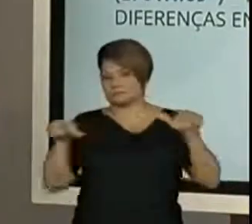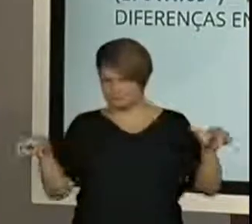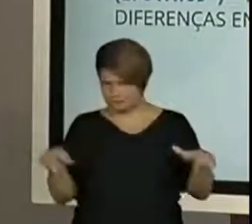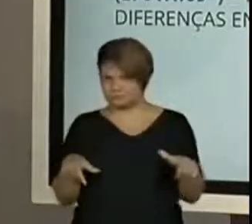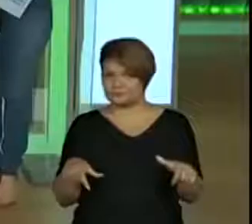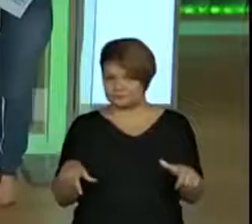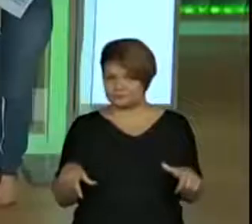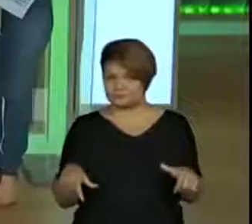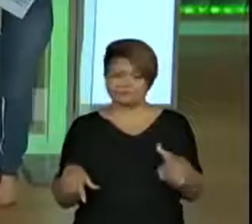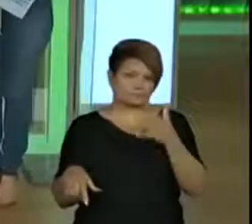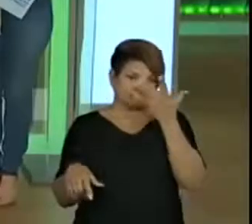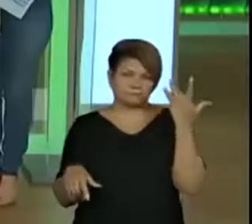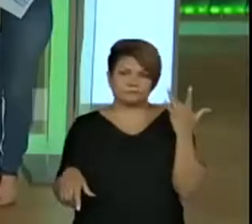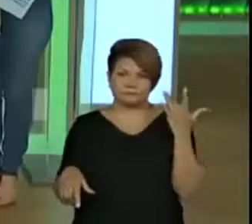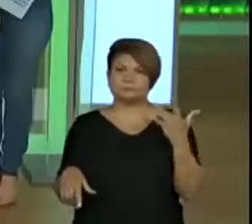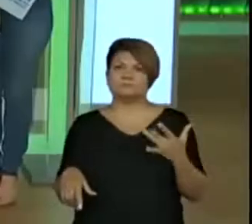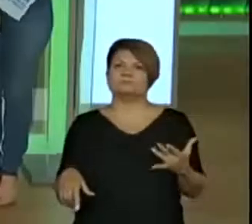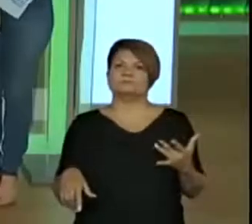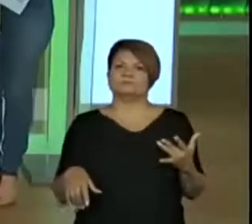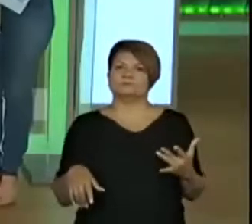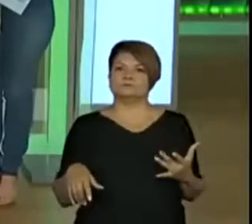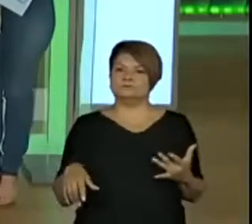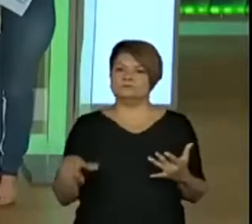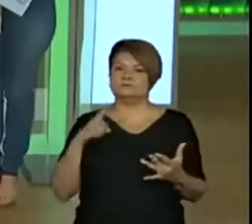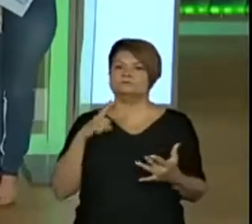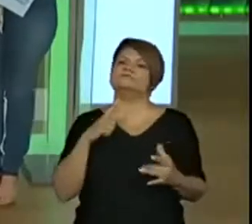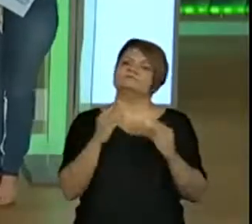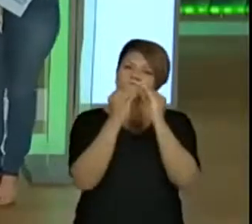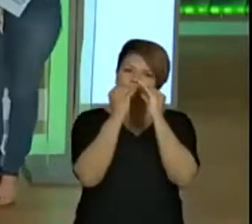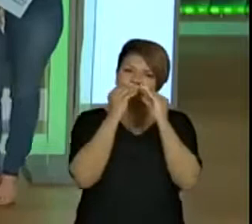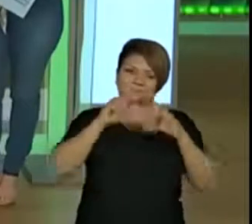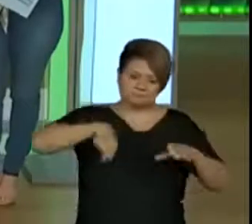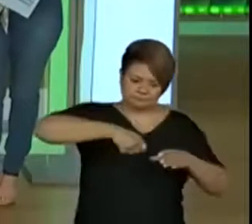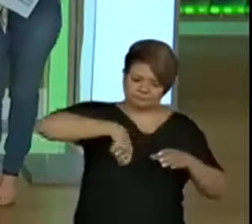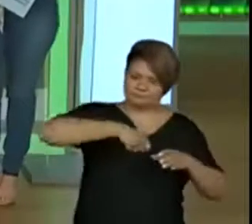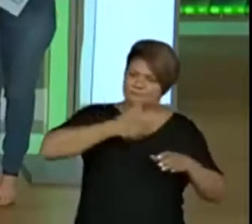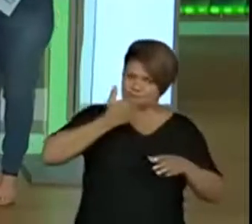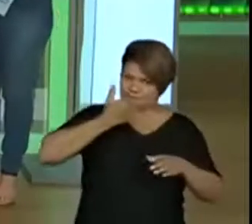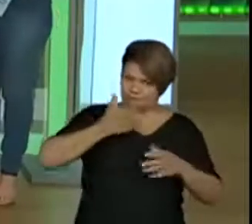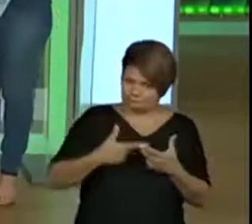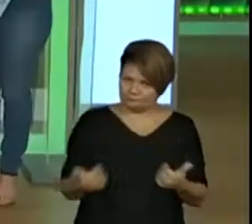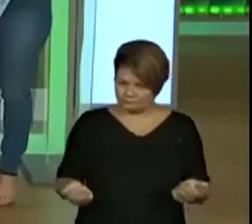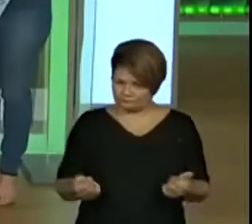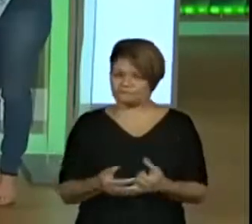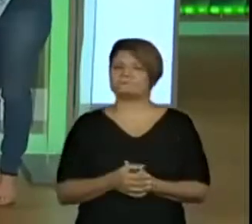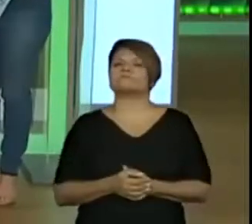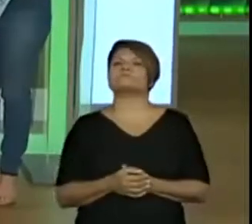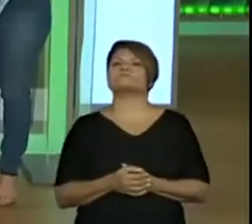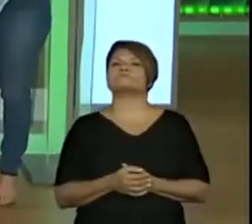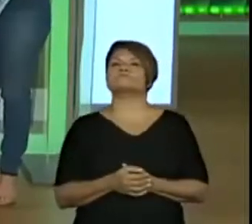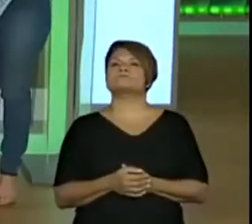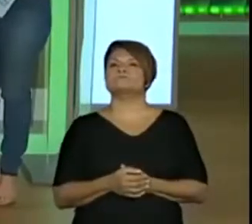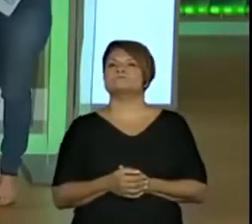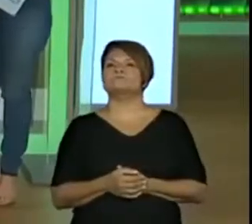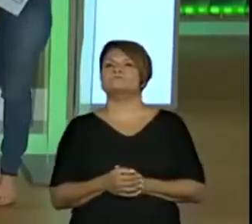Né? Alguém já falou que tem a merendeira na escola, né? Que é uma das pessoas que trabalham.